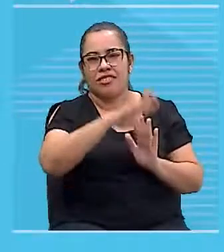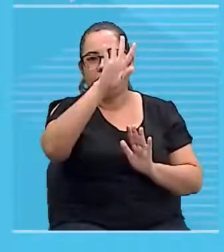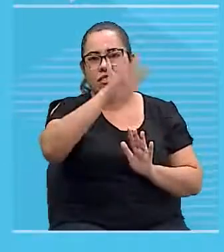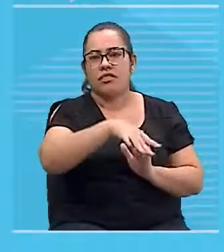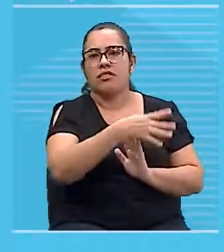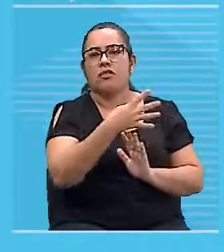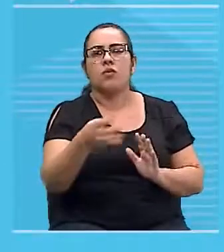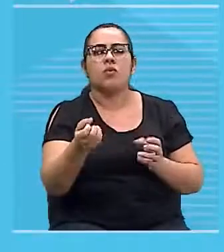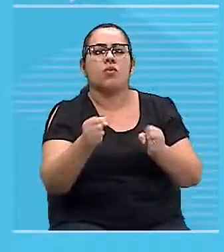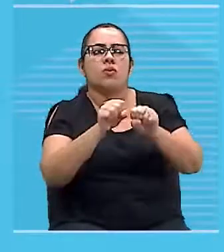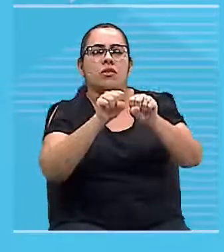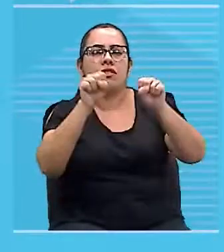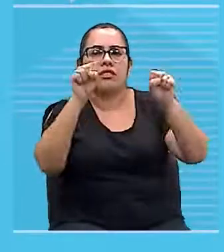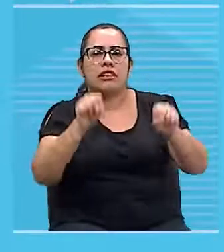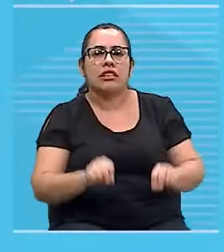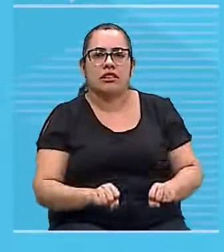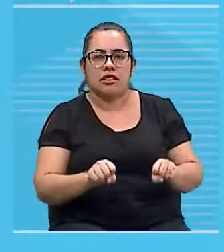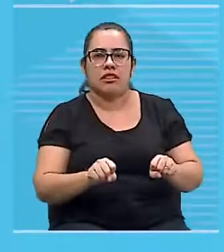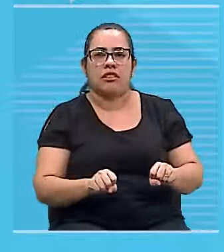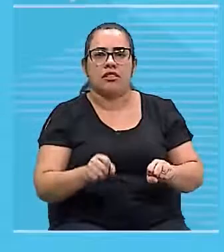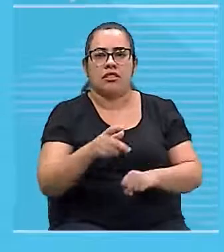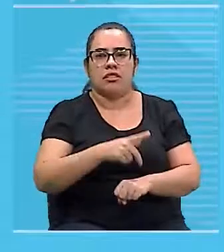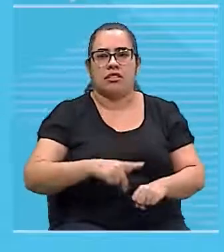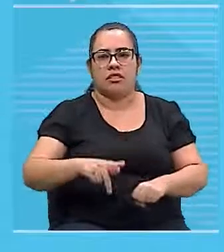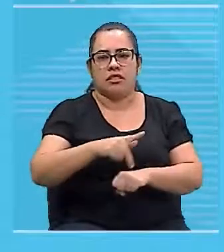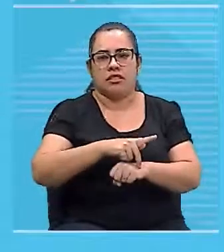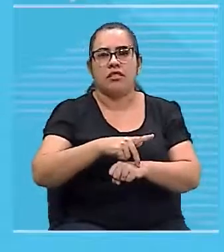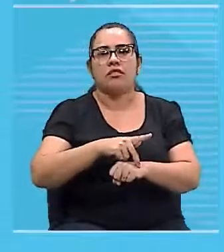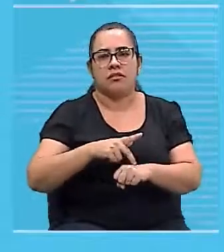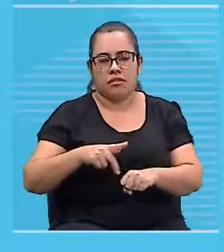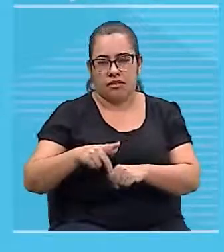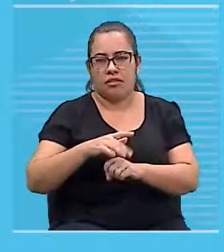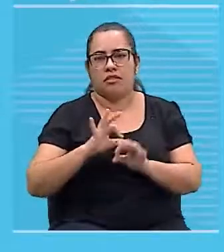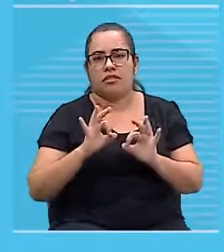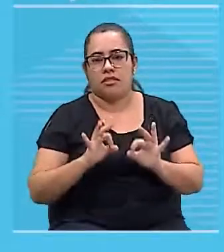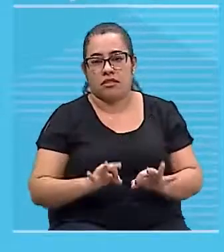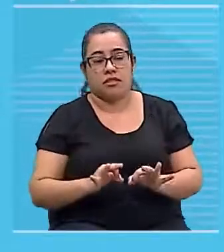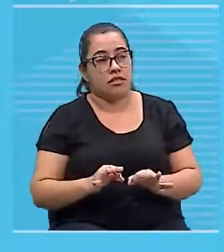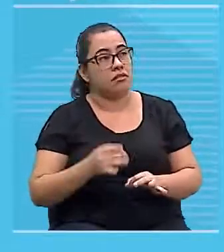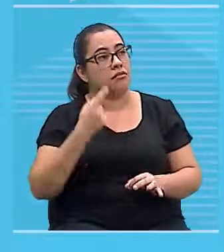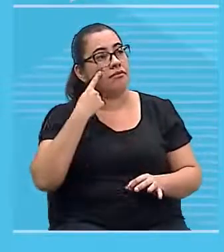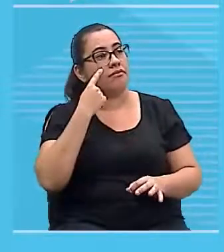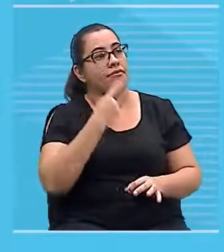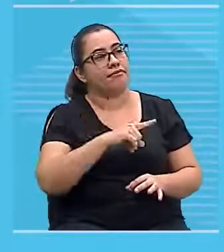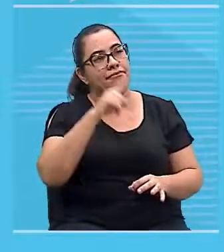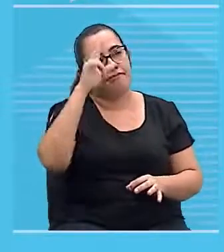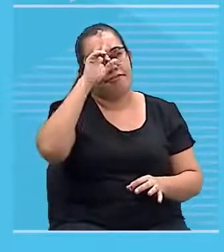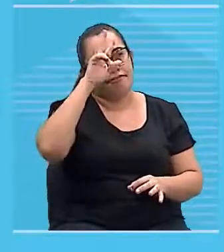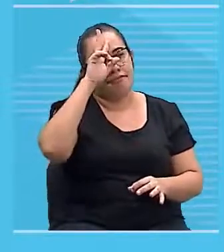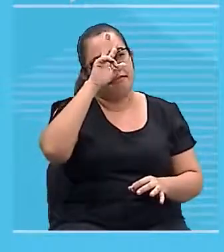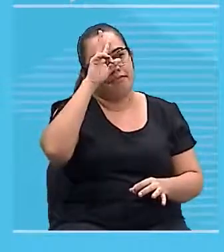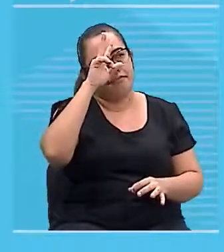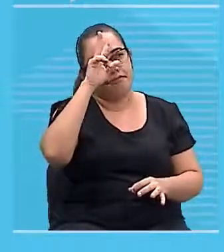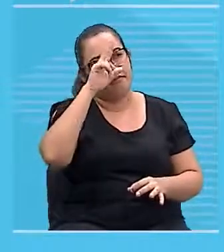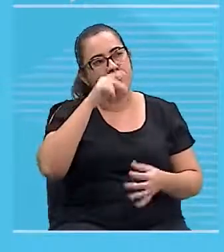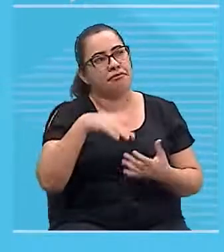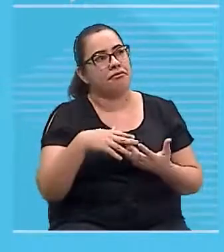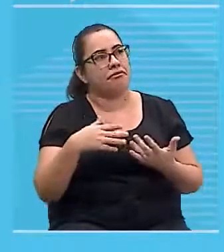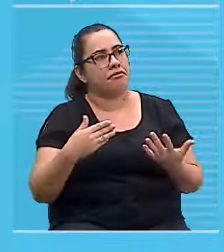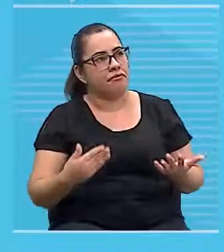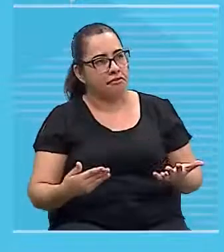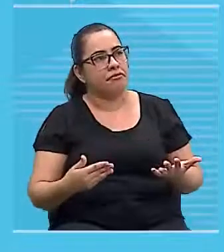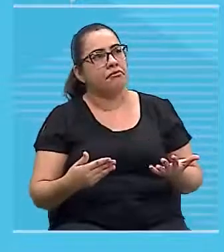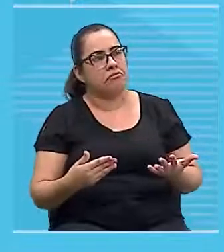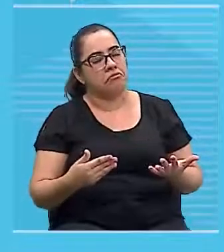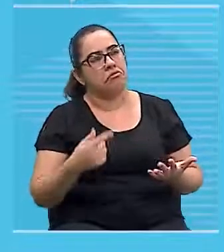unidades. Nós precisamos lembrar que essas grandezas, se elas são grandezas